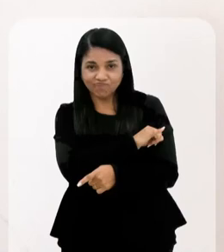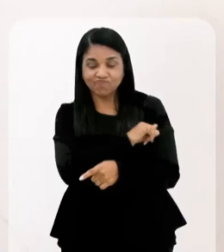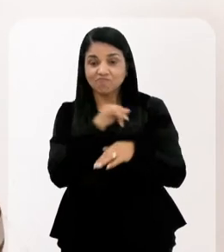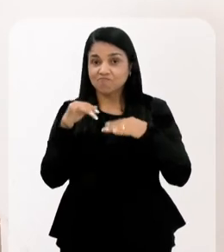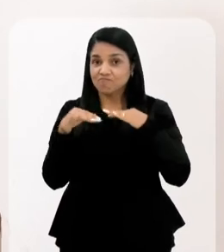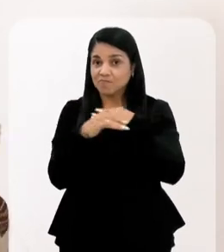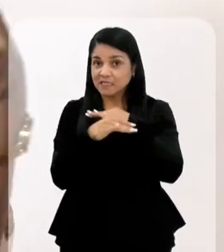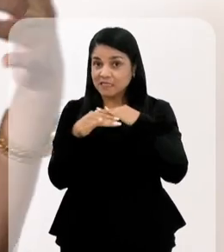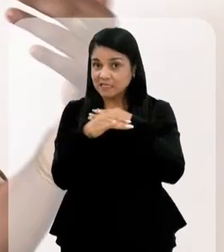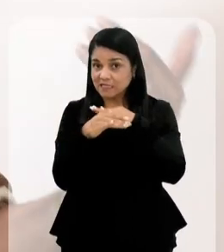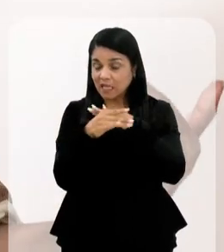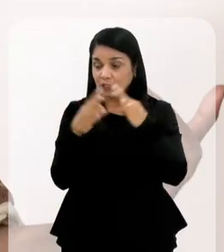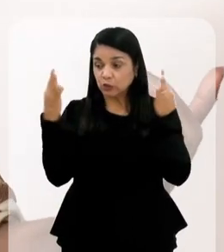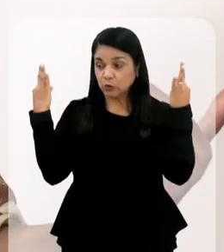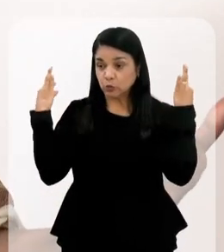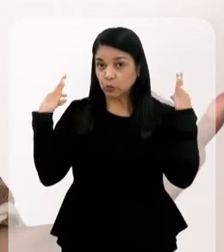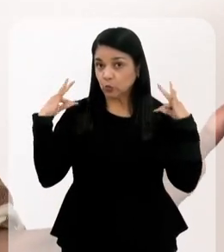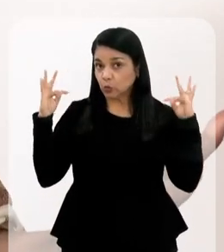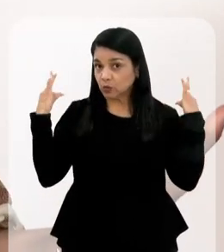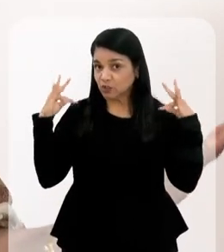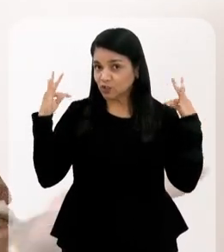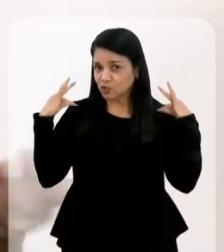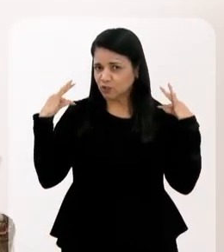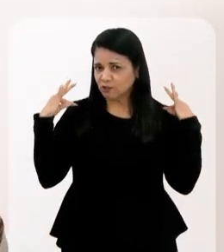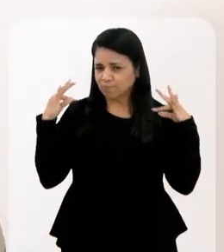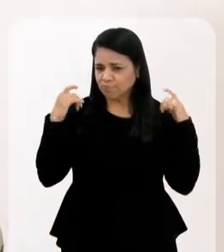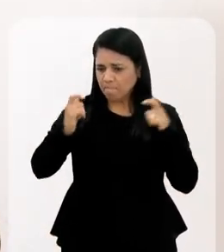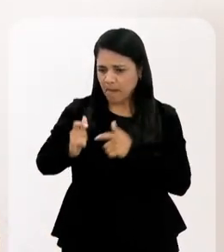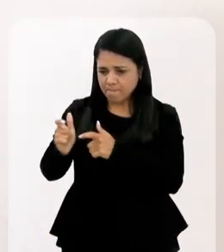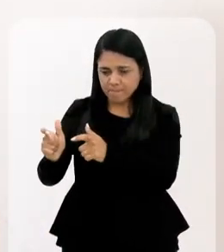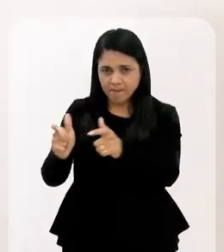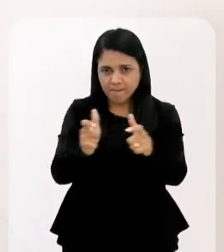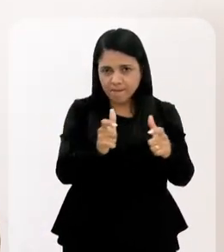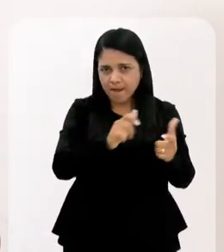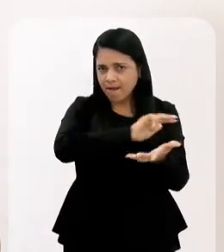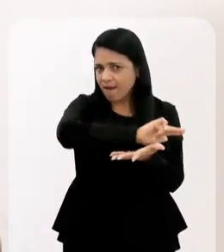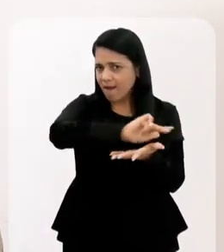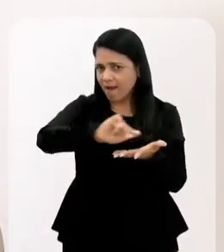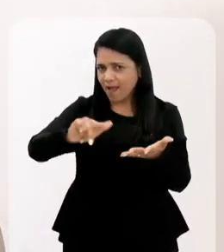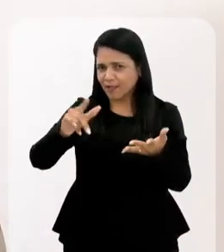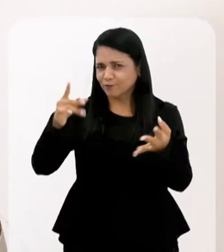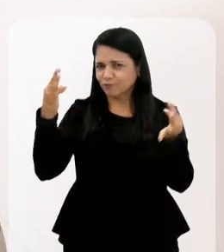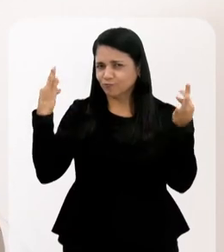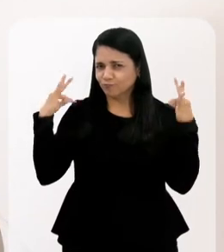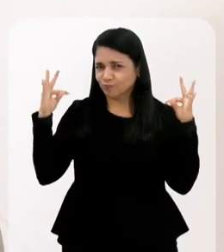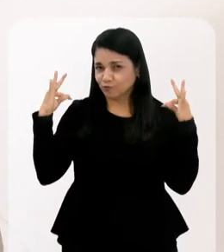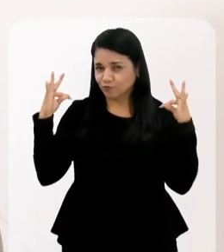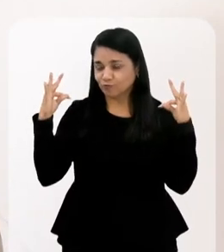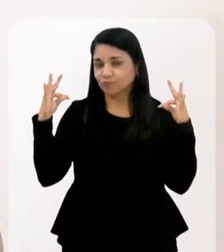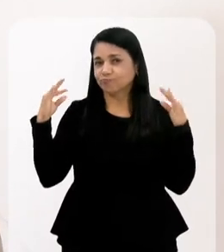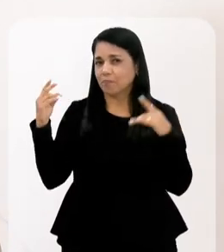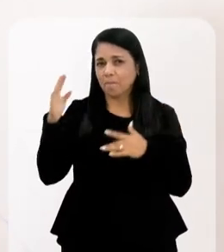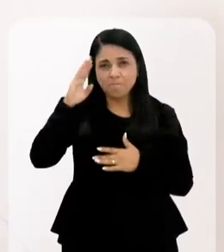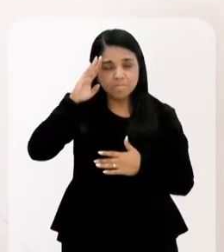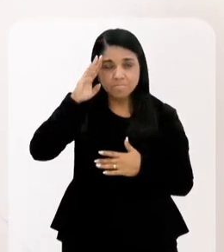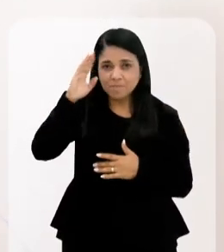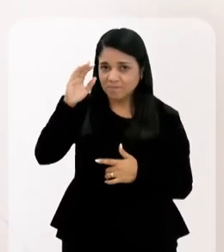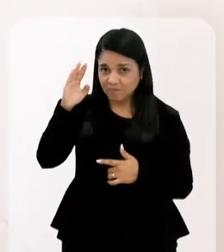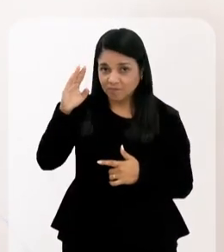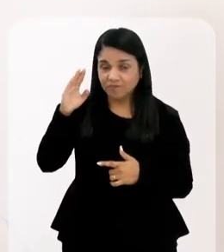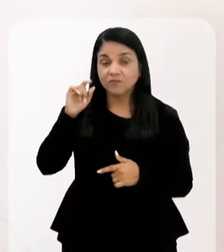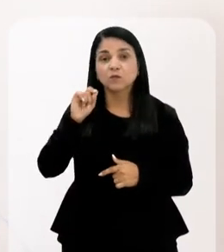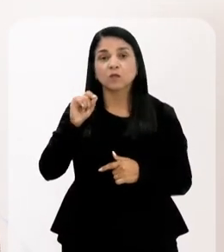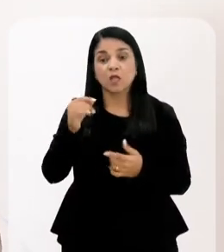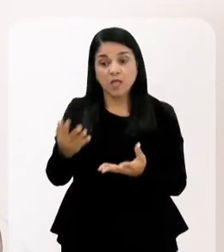é uma cidade turística, basicamente. Esse é um dos pontos mais altos nossos. Nós